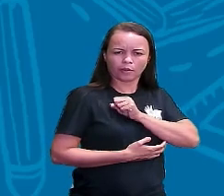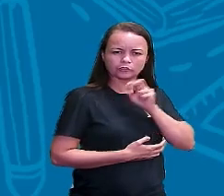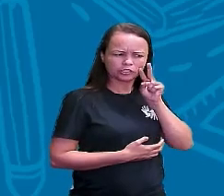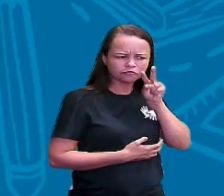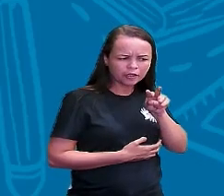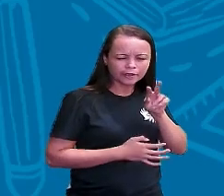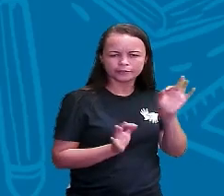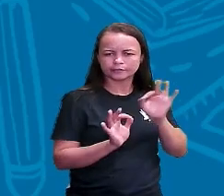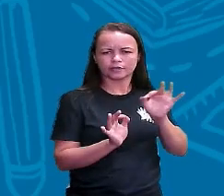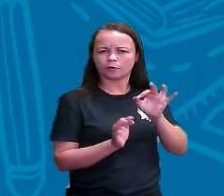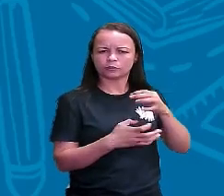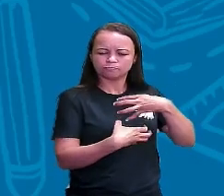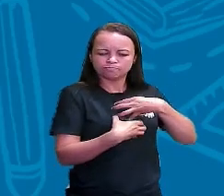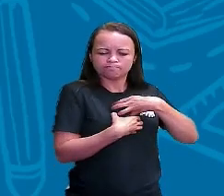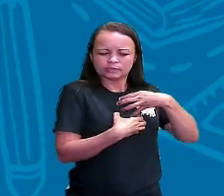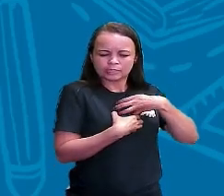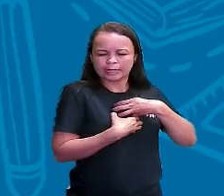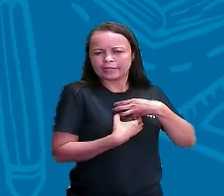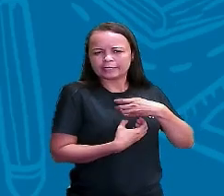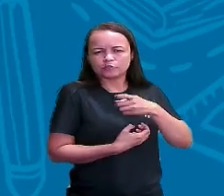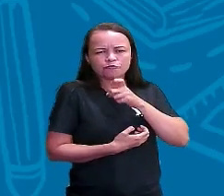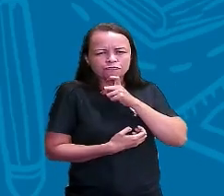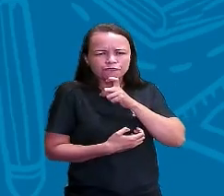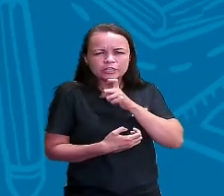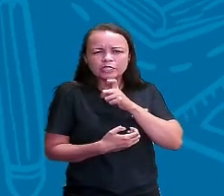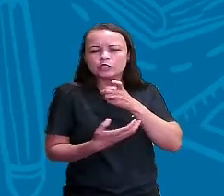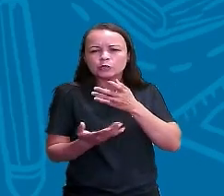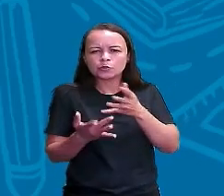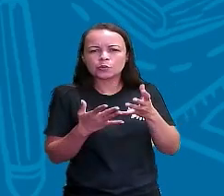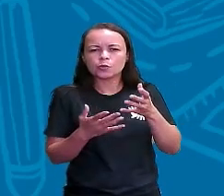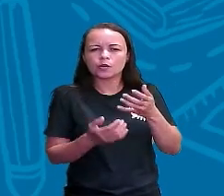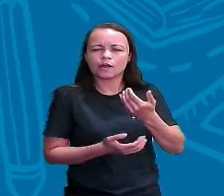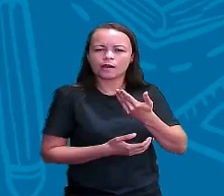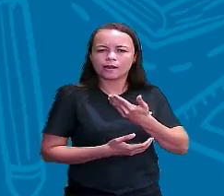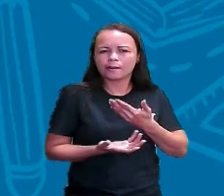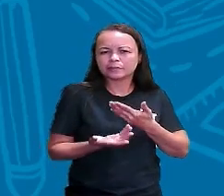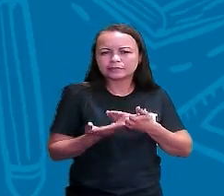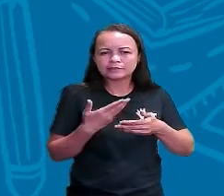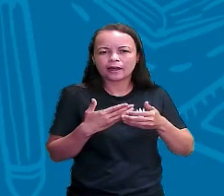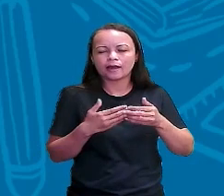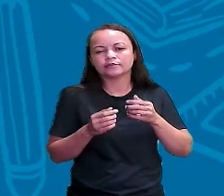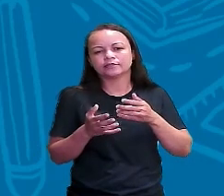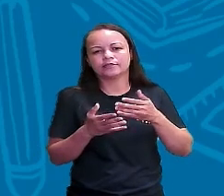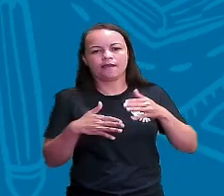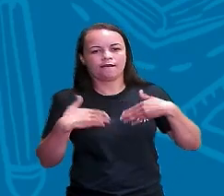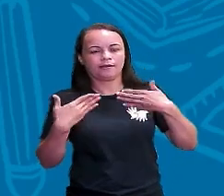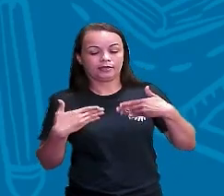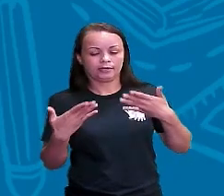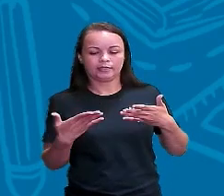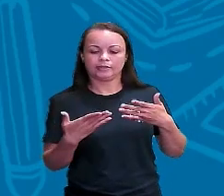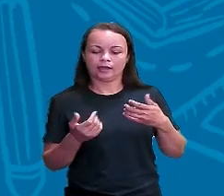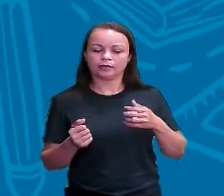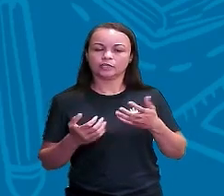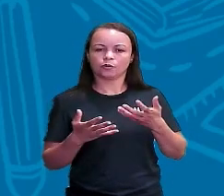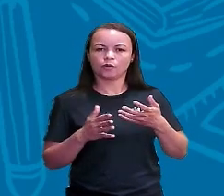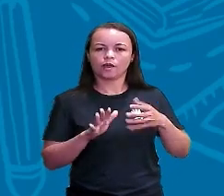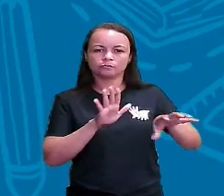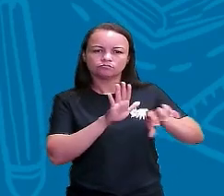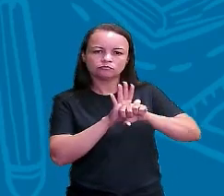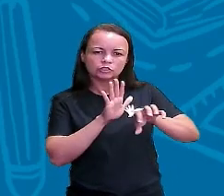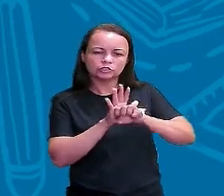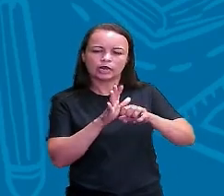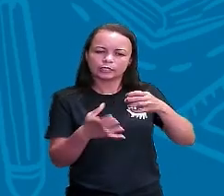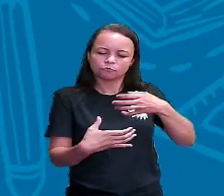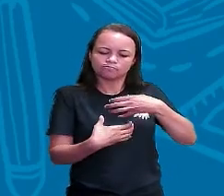a tristeza, o frio, a amizade, a alegria, né? substantivos abstrato também são mais assim,